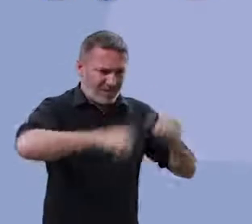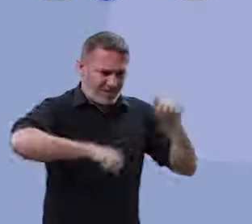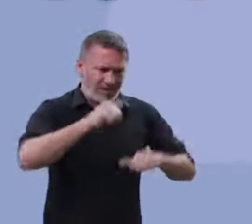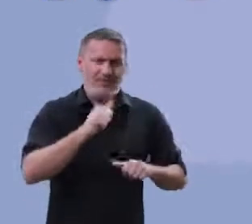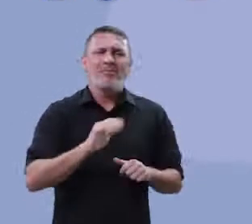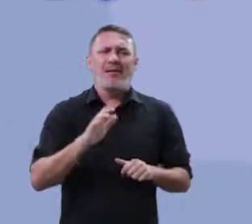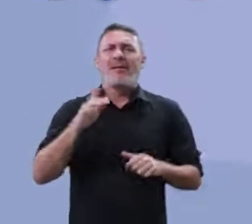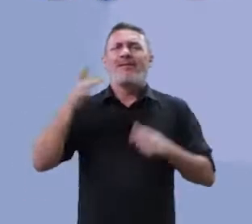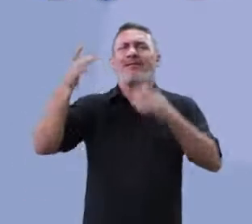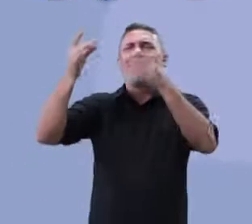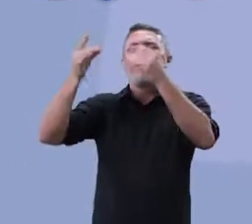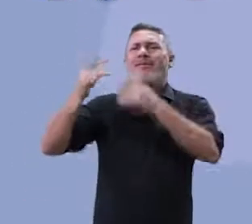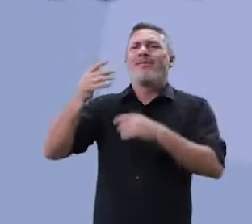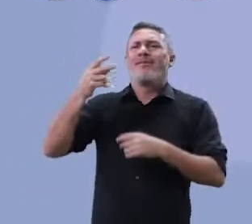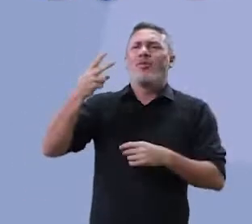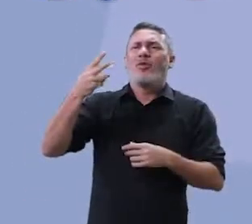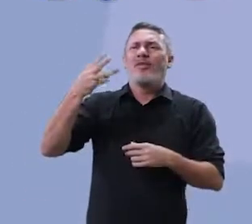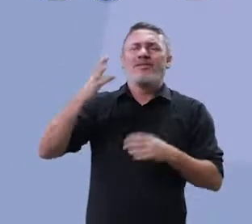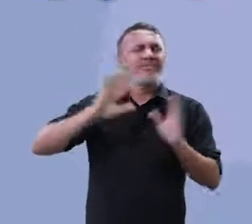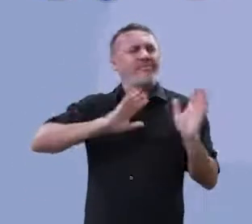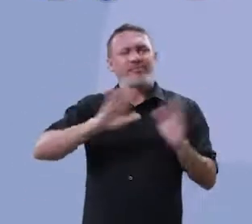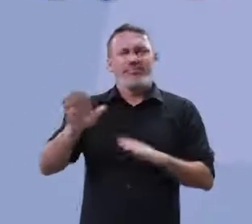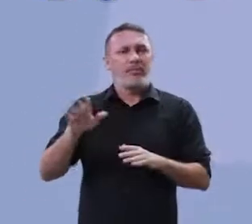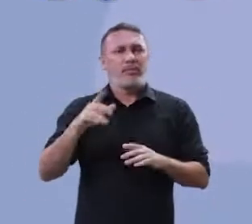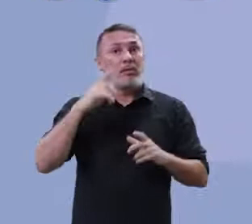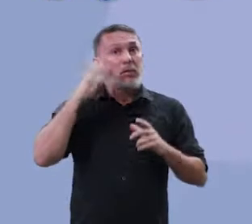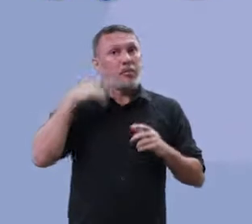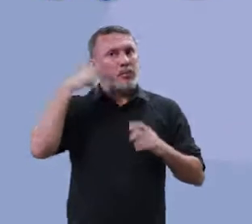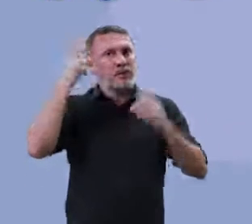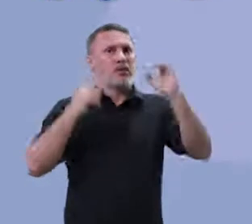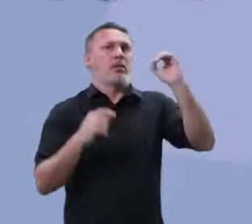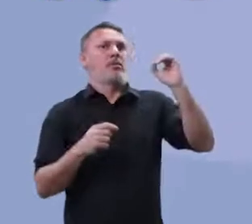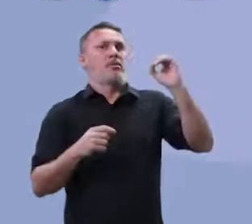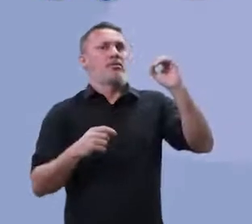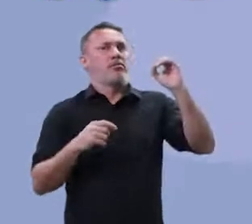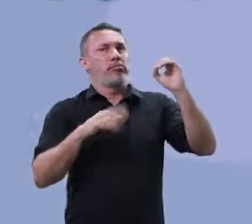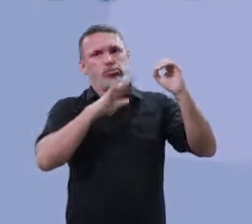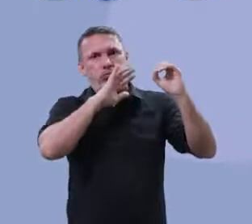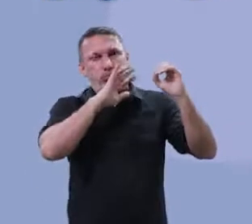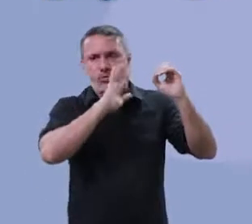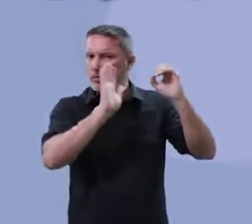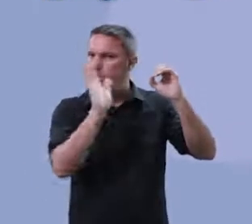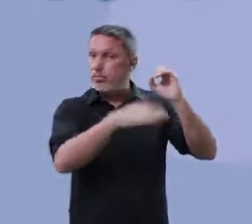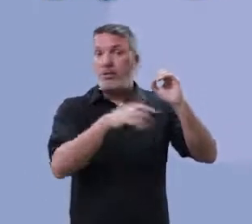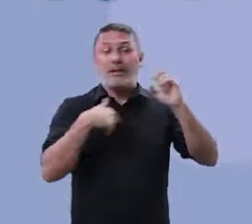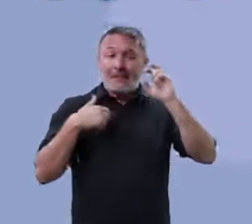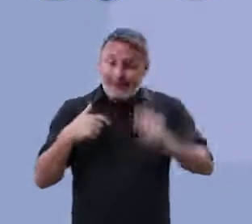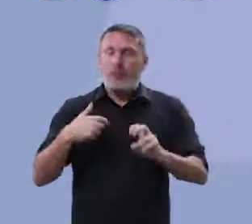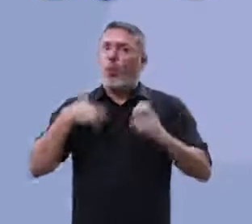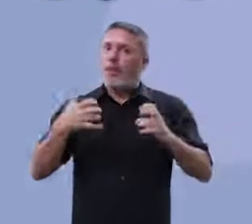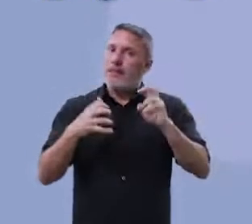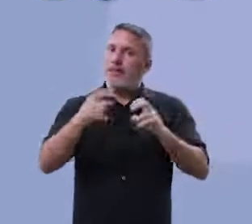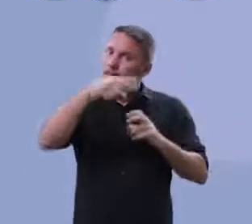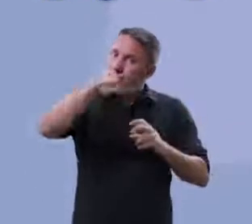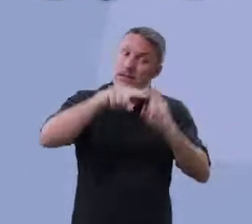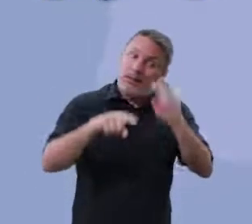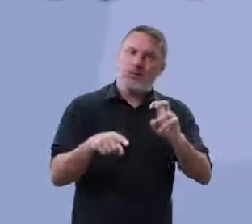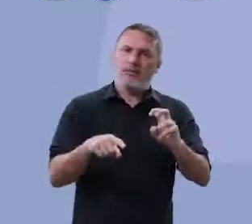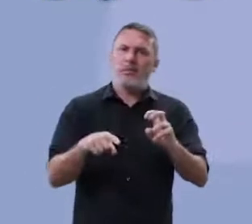excelente... Nem vou ler os demais. O que me preocupa é o 0 e o que eu quero é o 5.